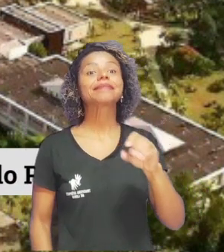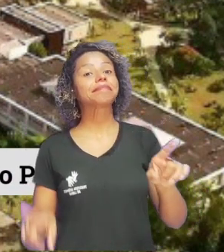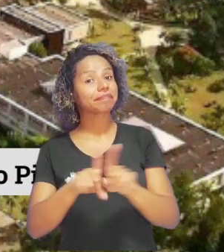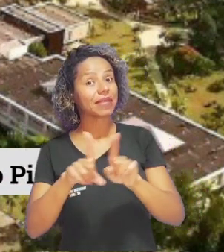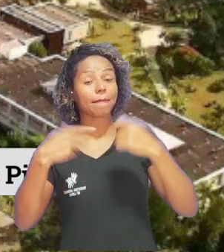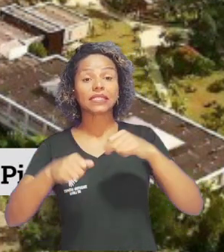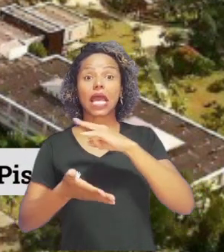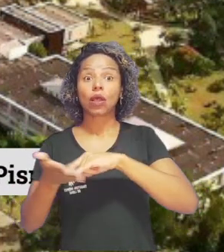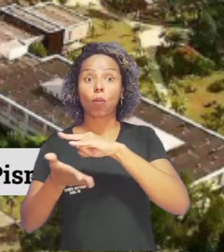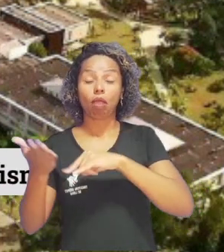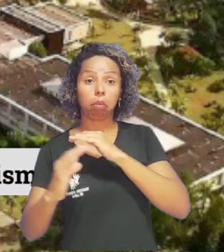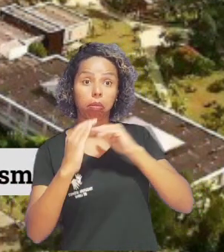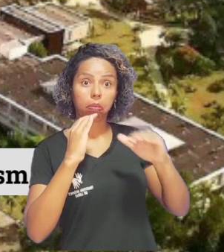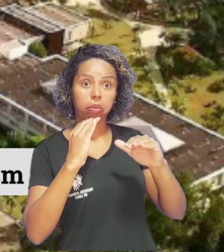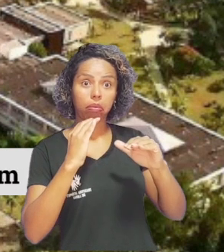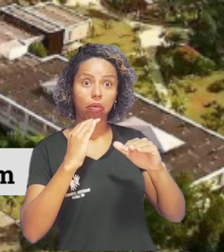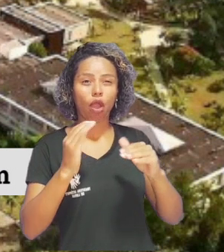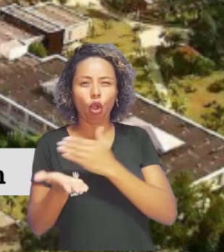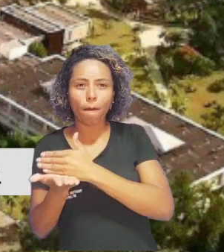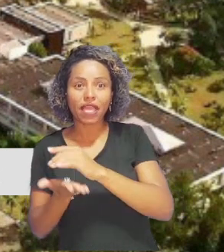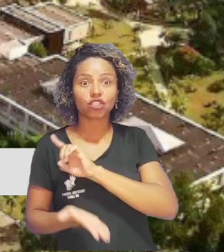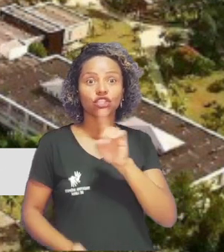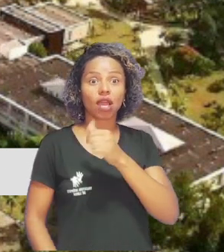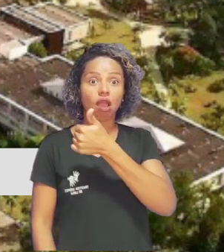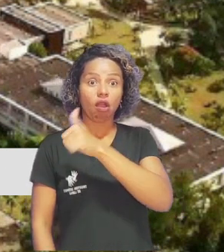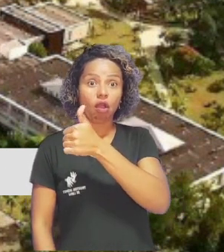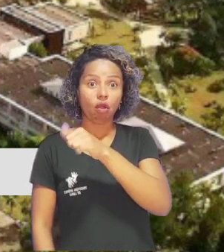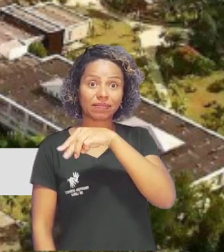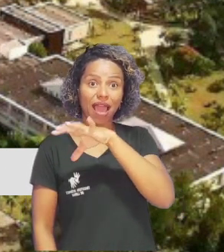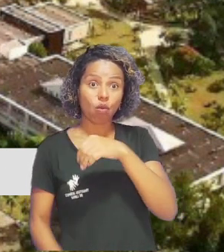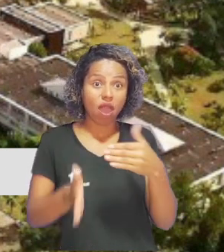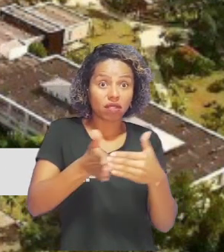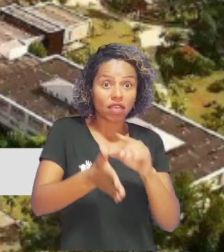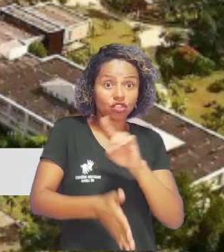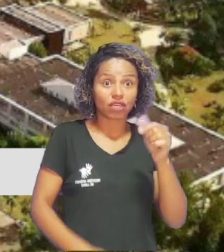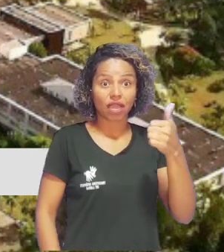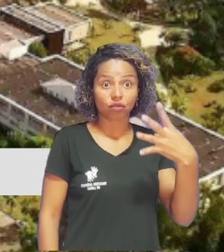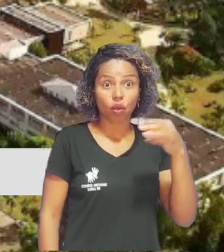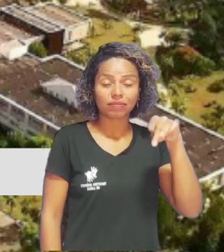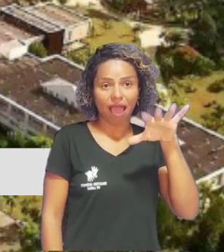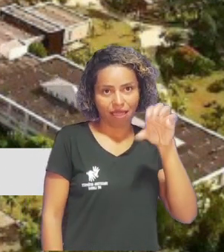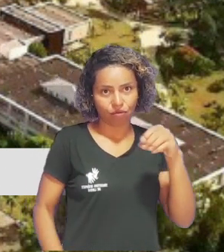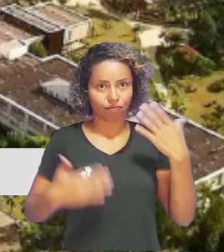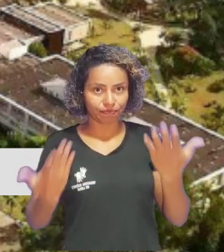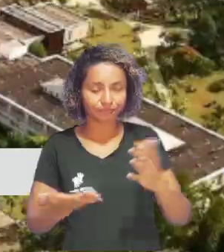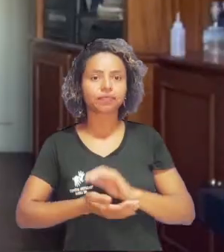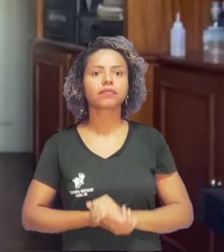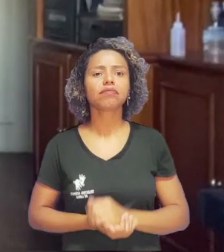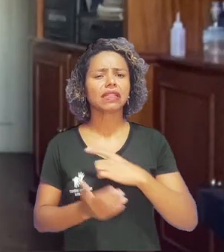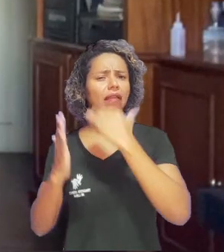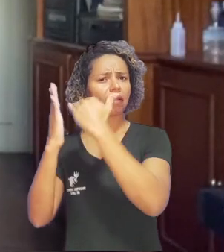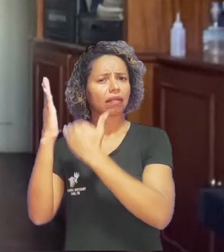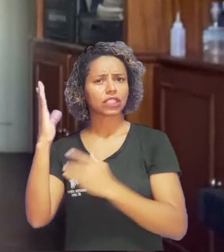disso, os estudantes devem caminhar a documentação a partir do dia 11 de maio, que vai até o dia 14 do mesmo mês.